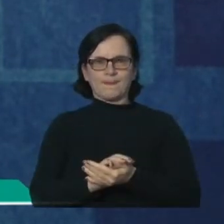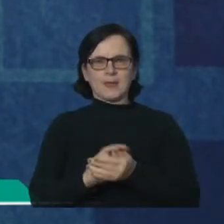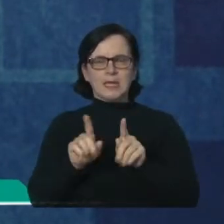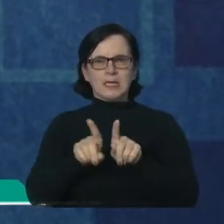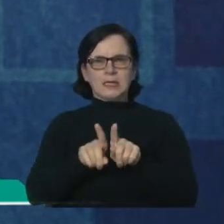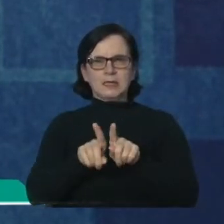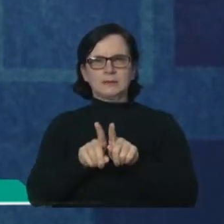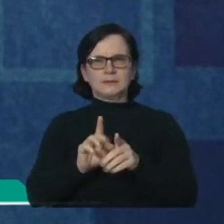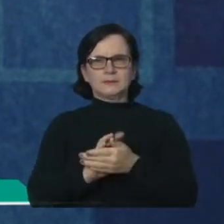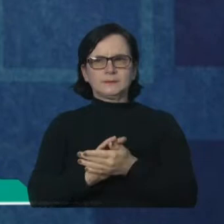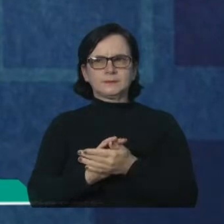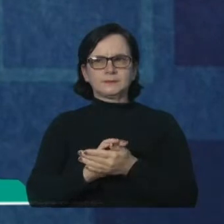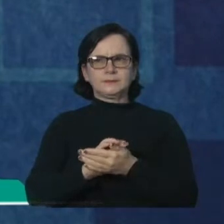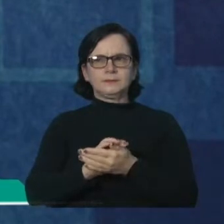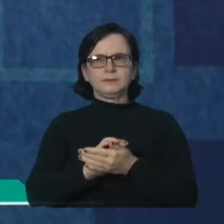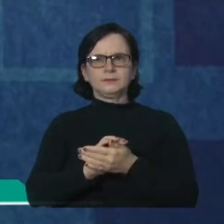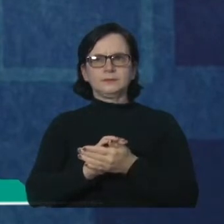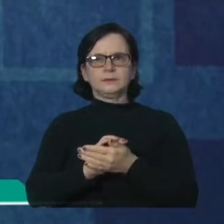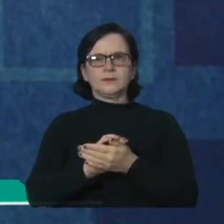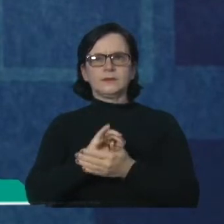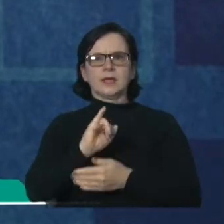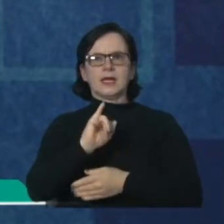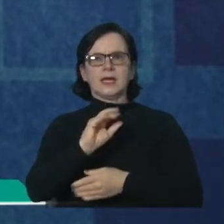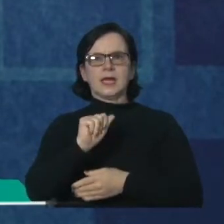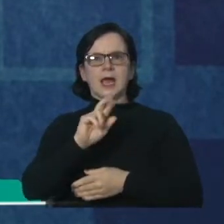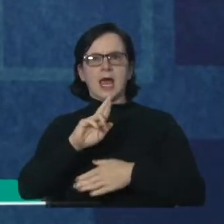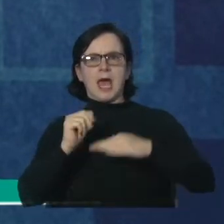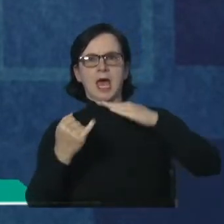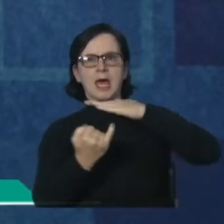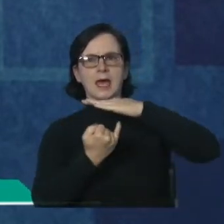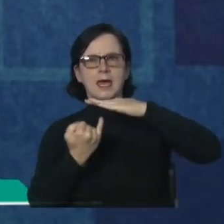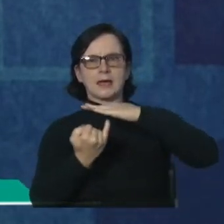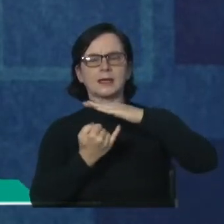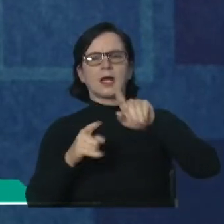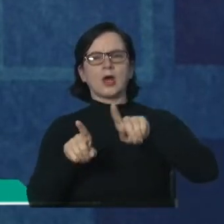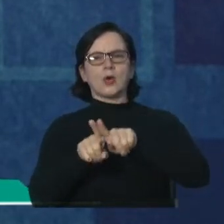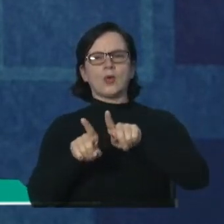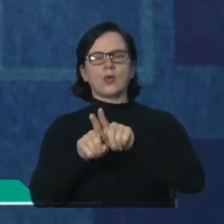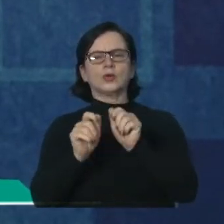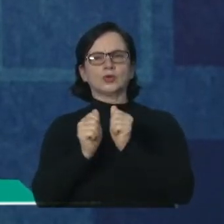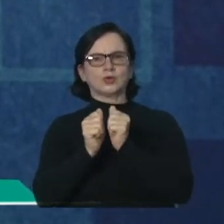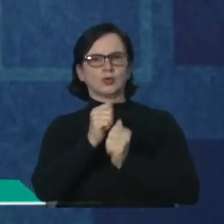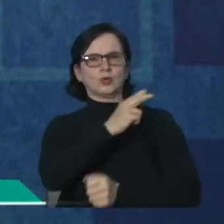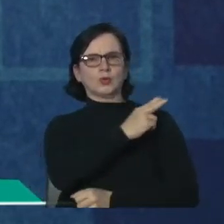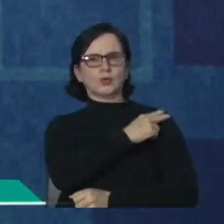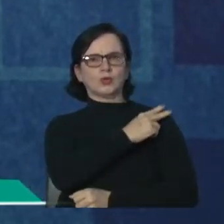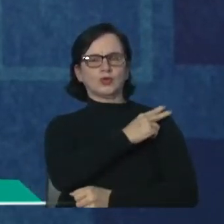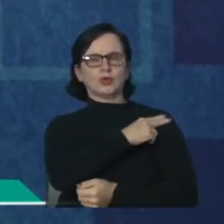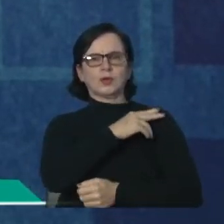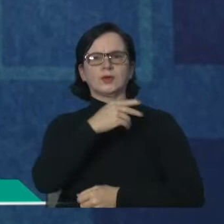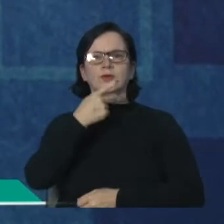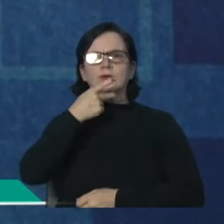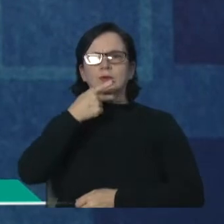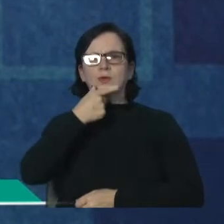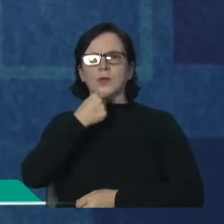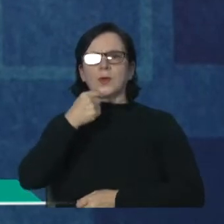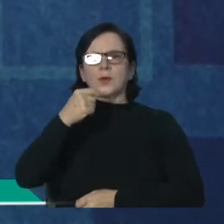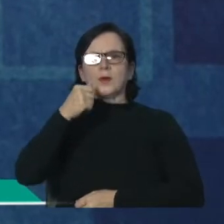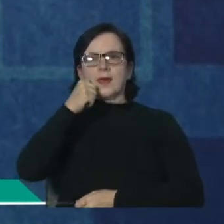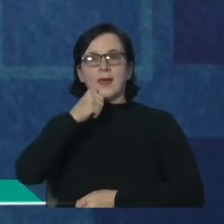unidade Iara Cubatão, representada hoje pela sua gerente, Paola Bernal,